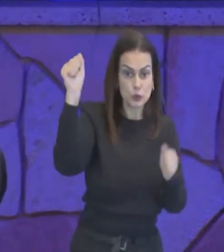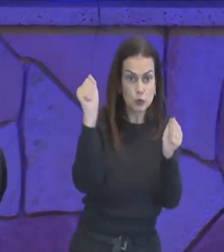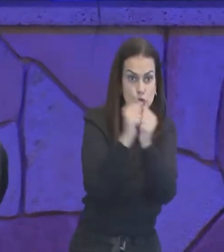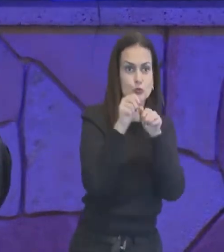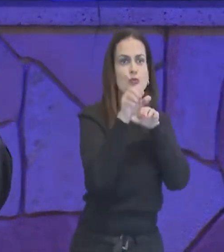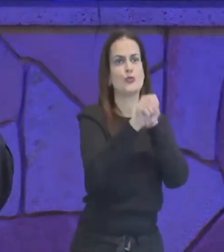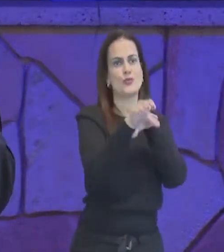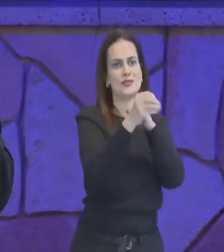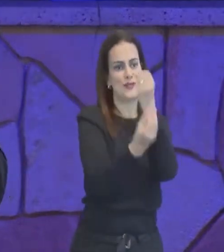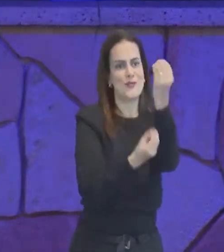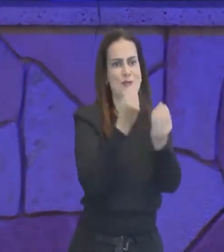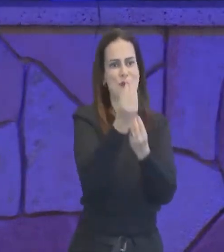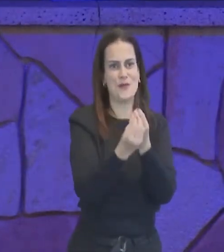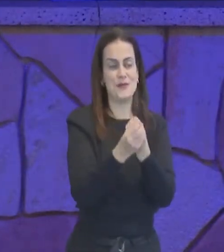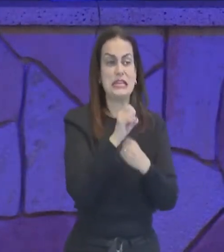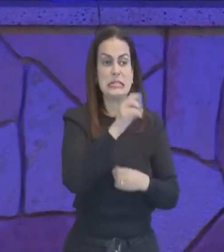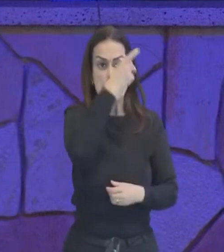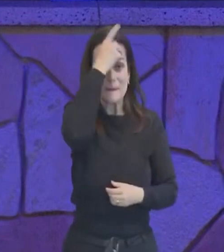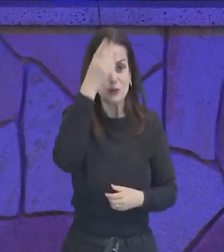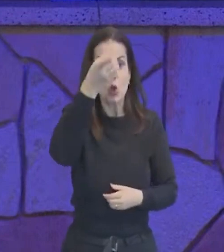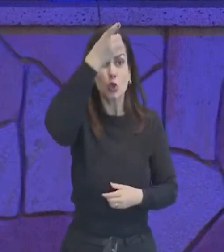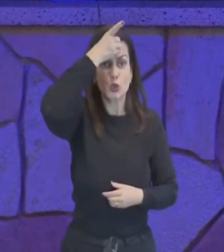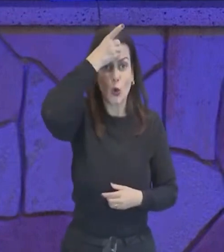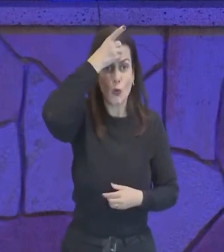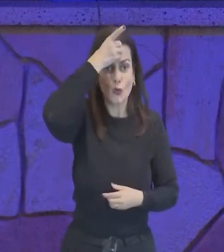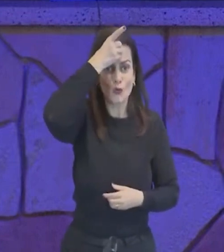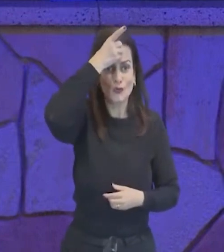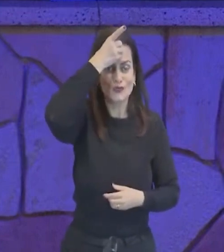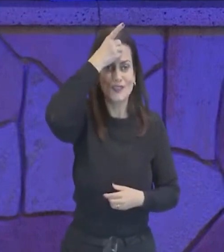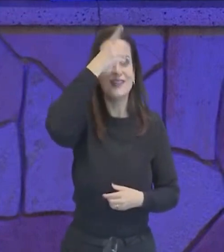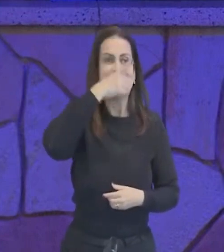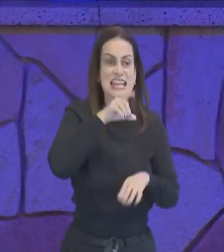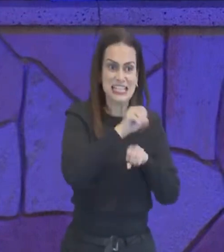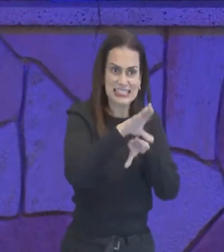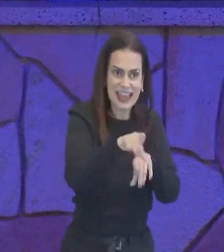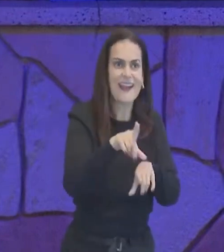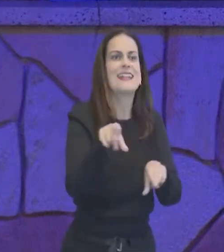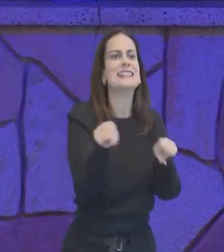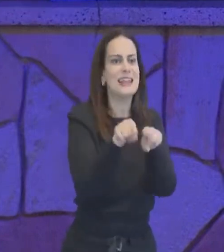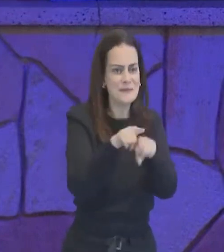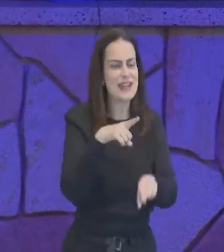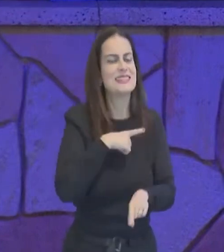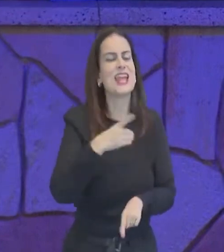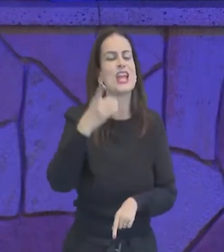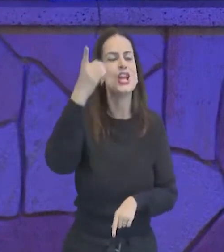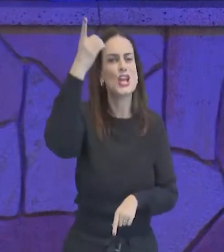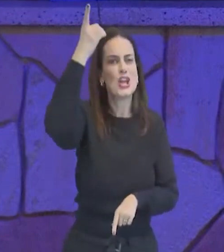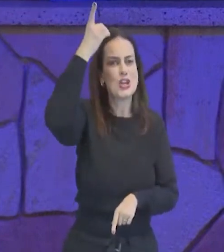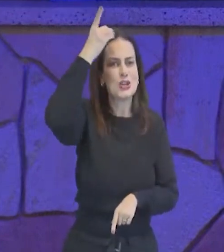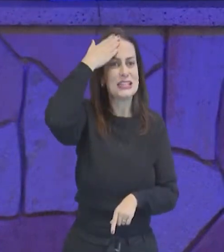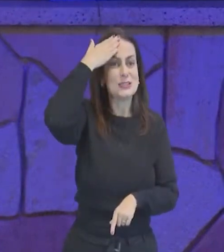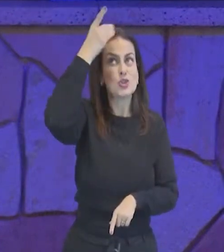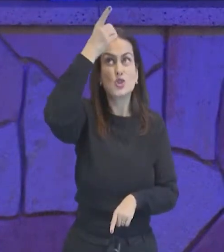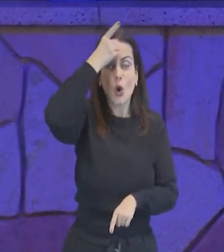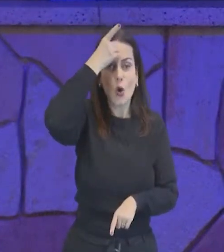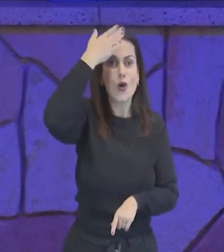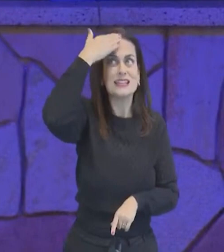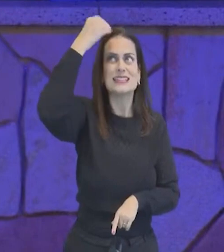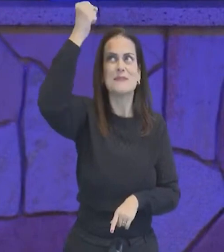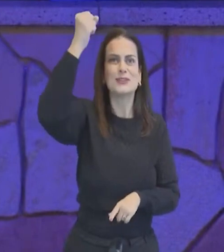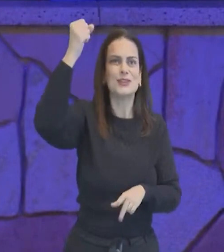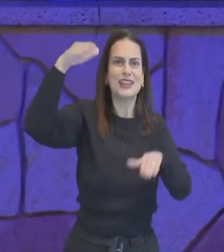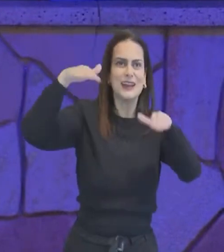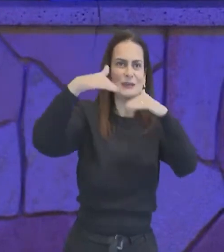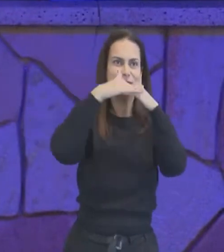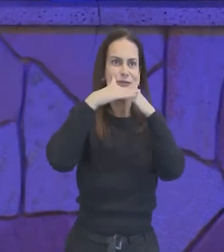geralmente, geralmente, quem tem o dom do ensino, tem o dom da sabedoria, geralmente, são coisas que andam muito ligadas, não correto